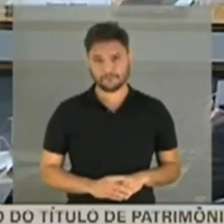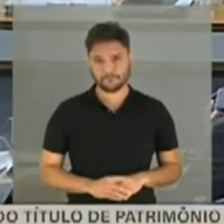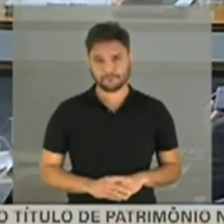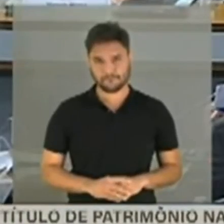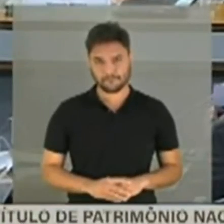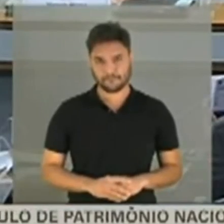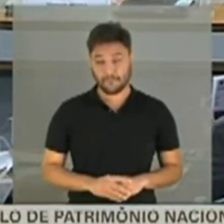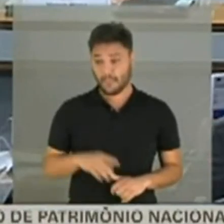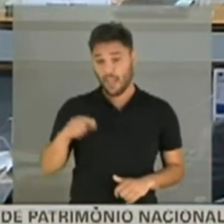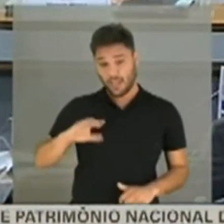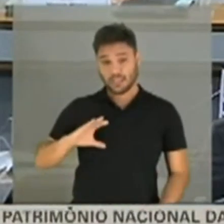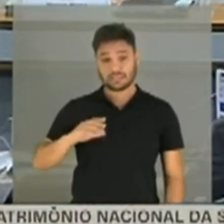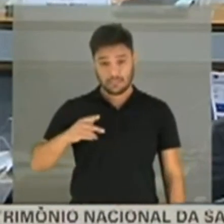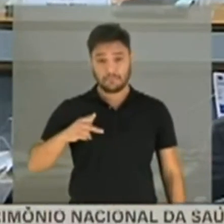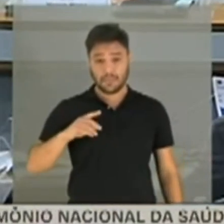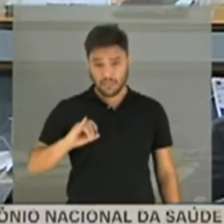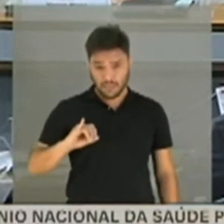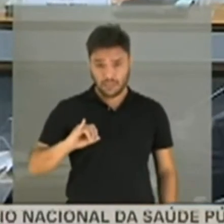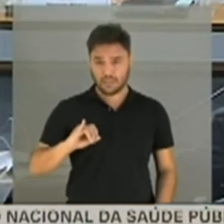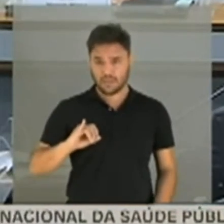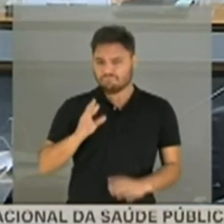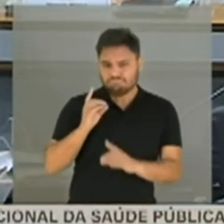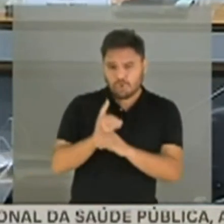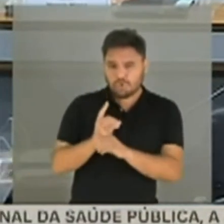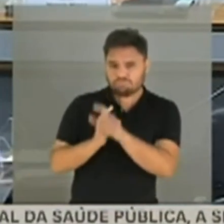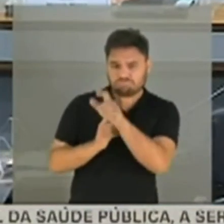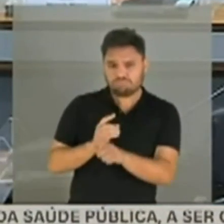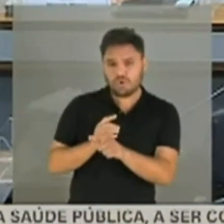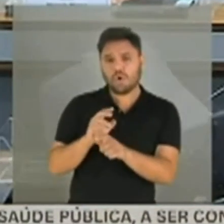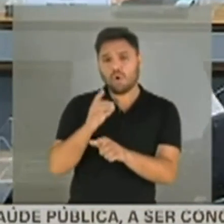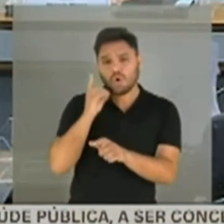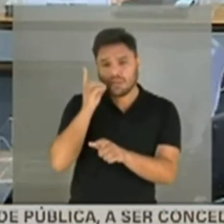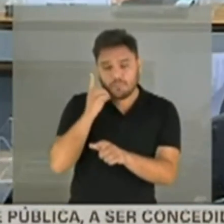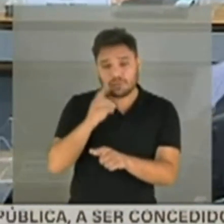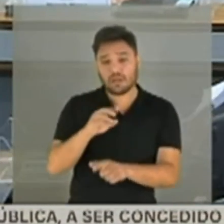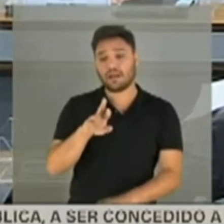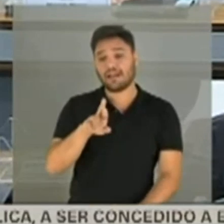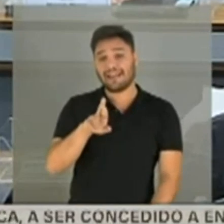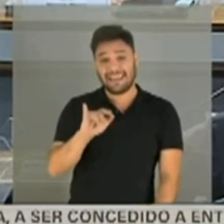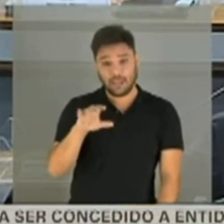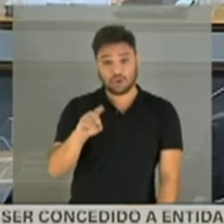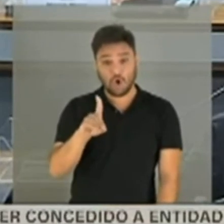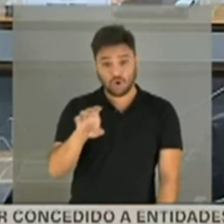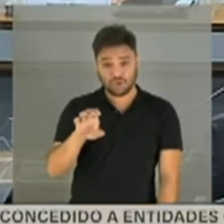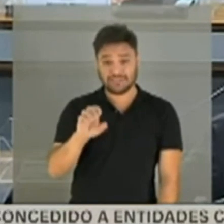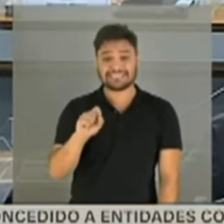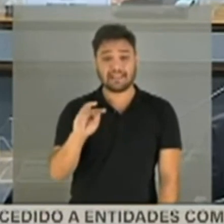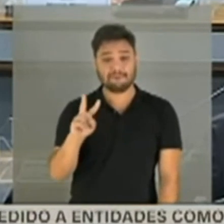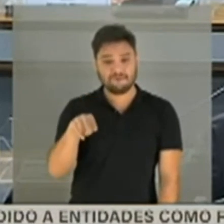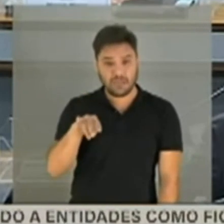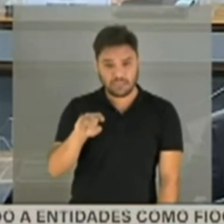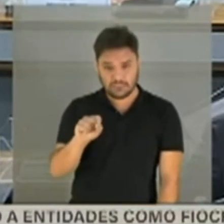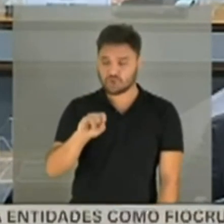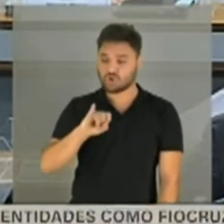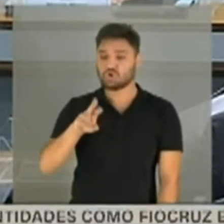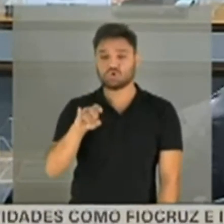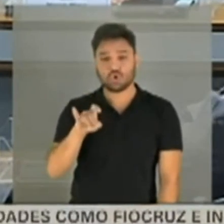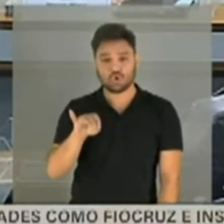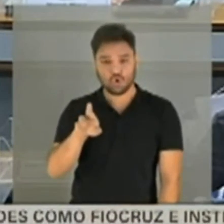A comissão parlamentar de inquérito identificou o senhor deputado Reynolde Estefanes Júnior